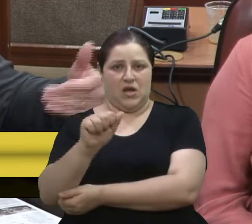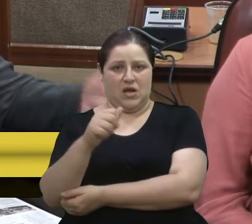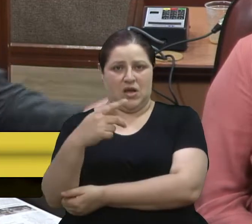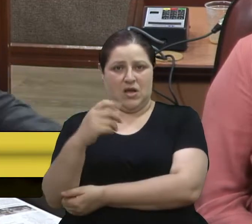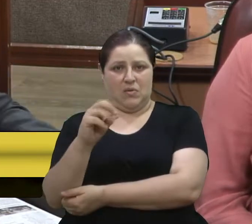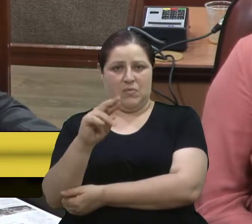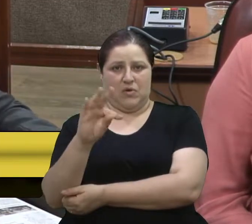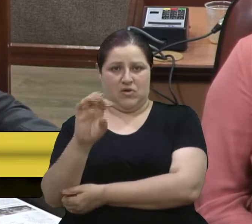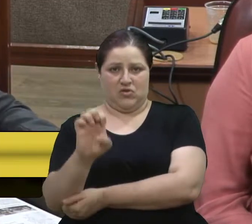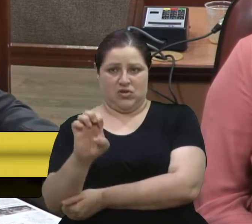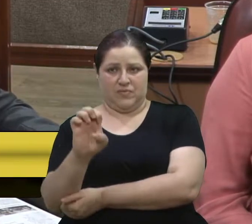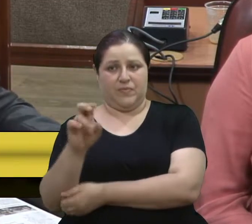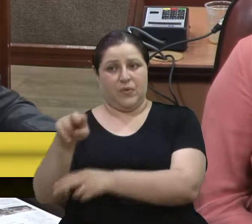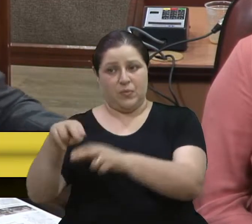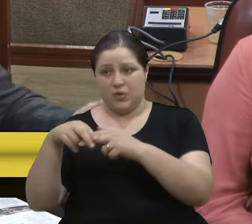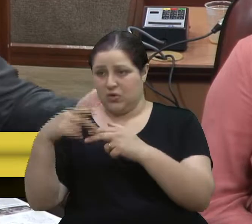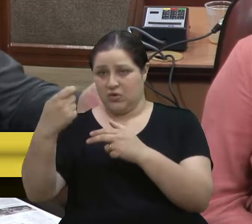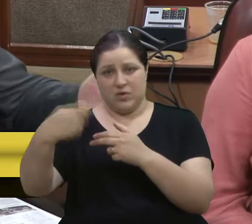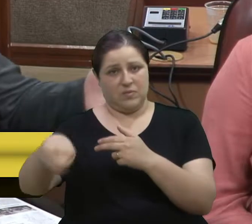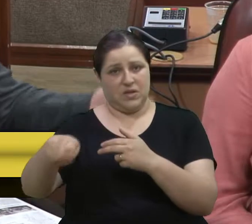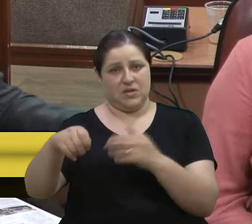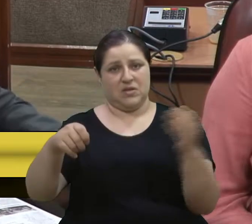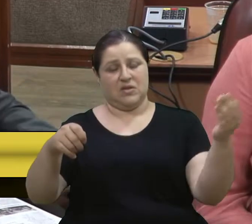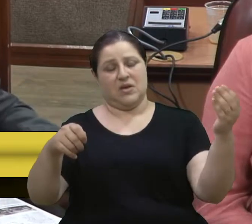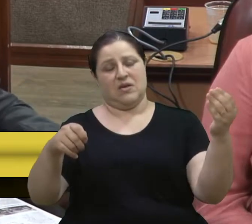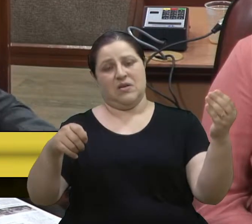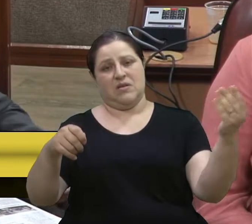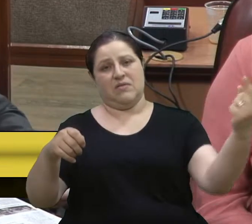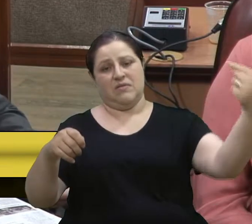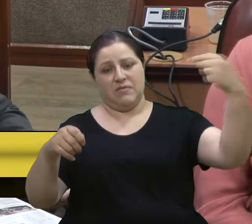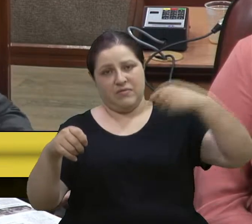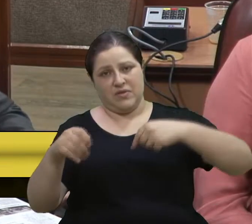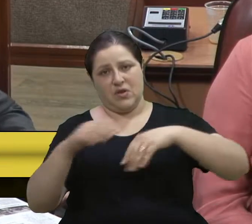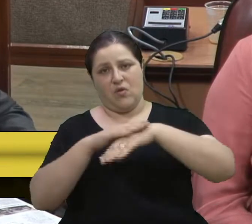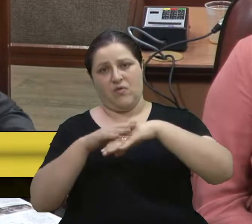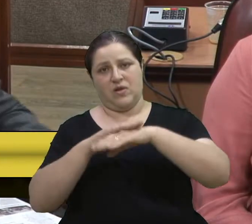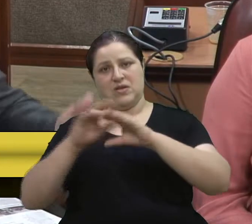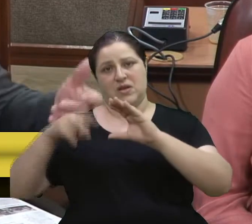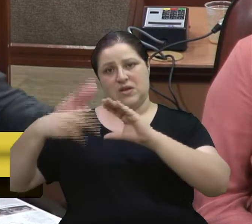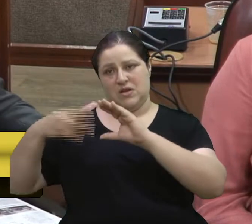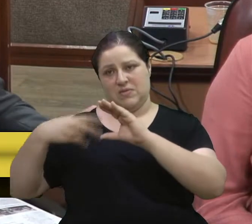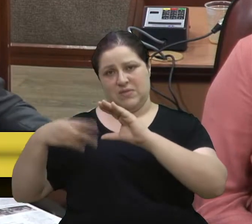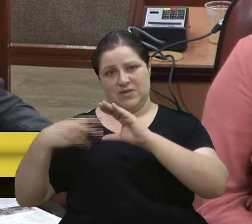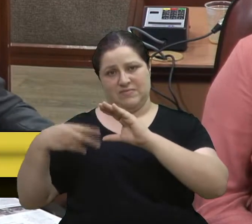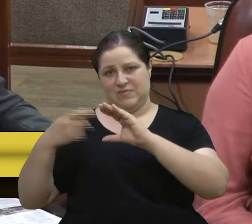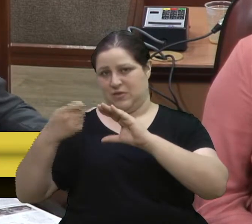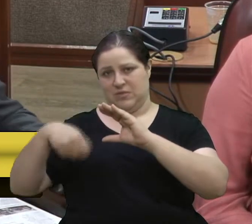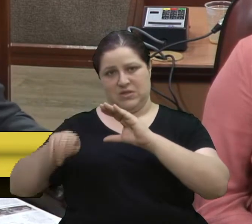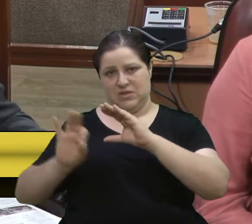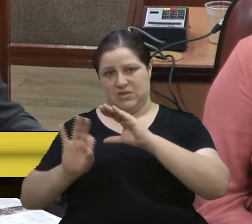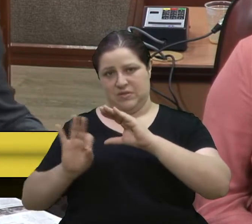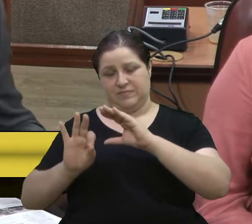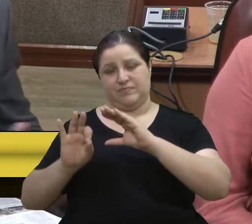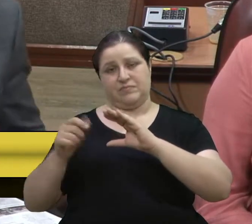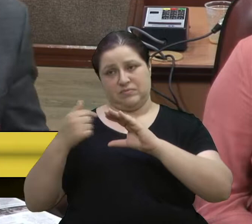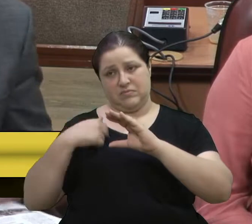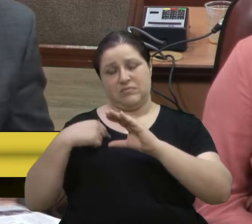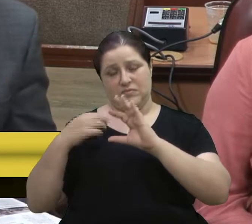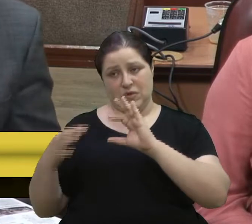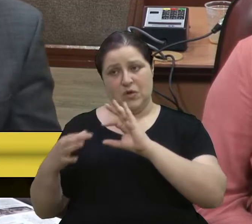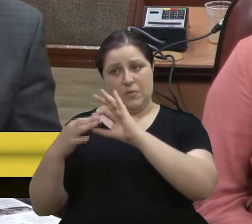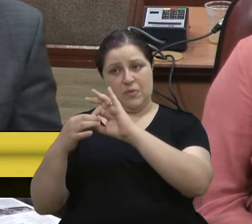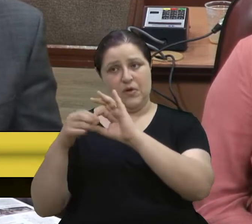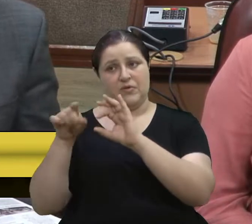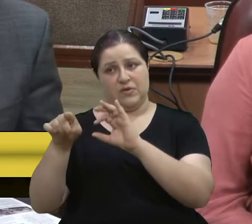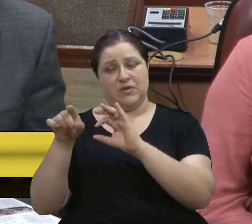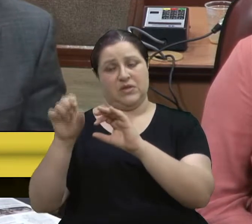passar pela Câmara. Então, eu só queria deixar claro isso. Agora, me somo a tua posição no sentido